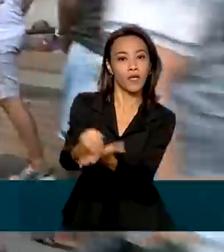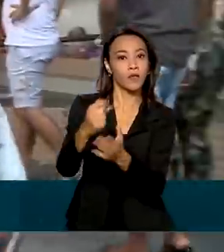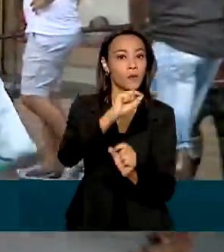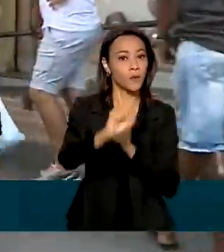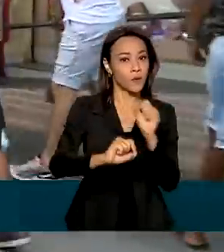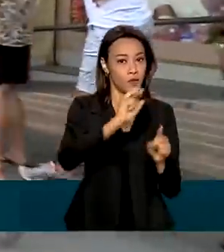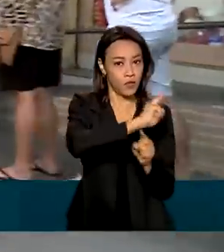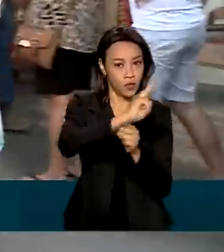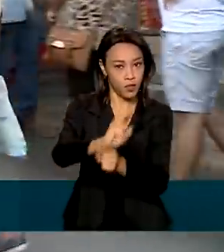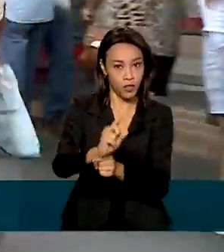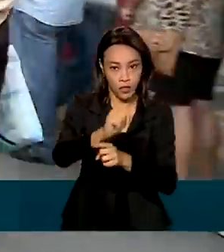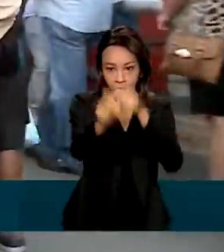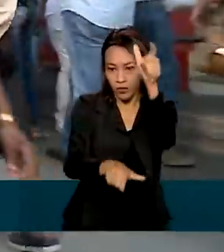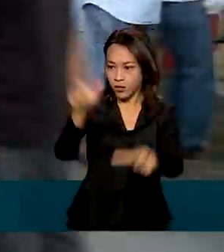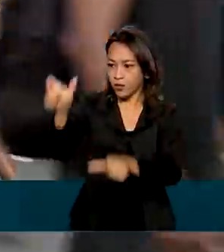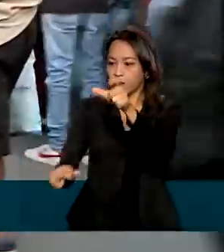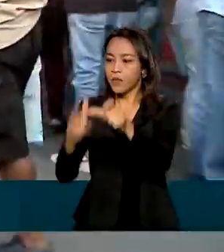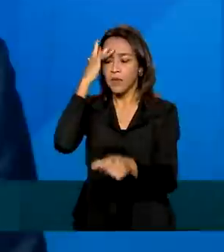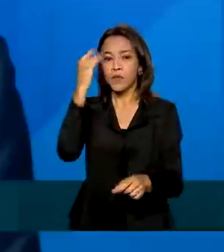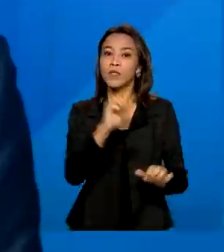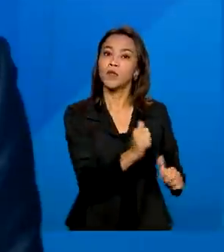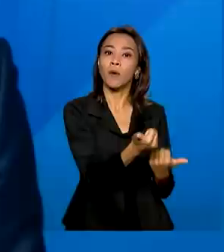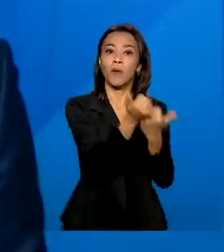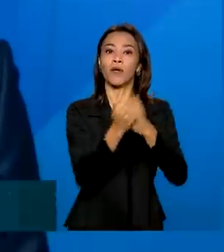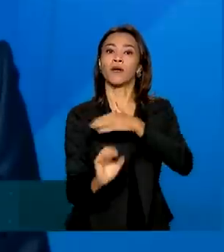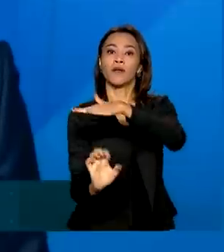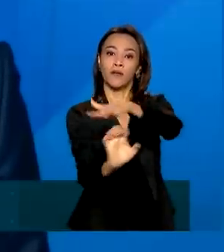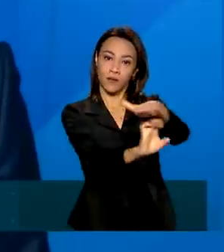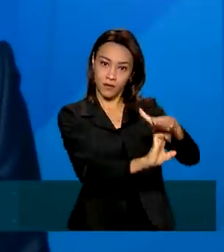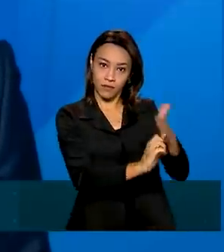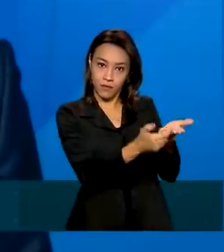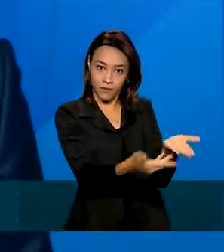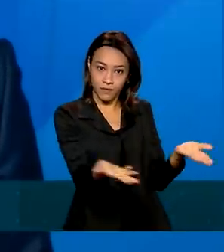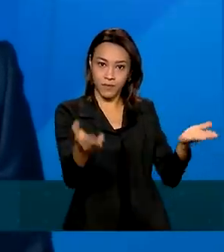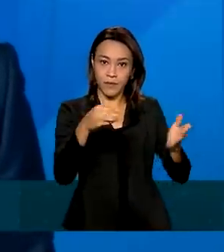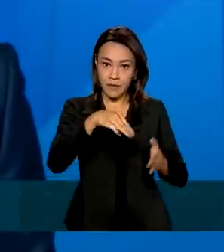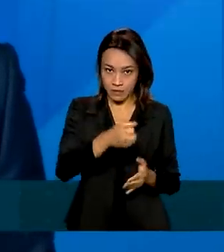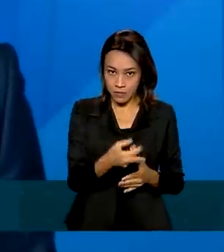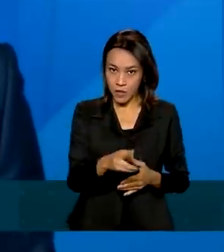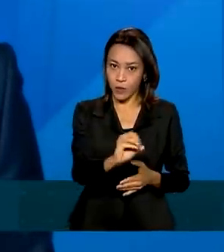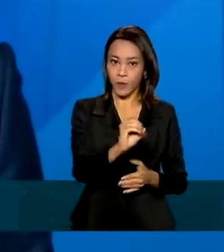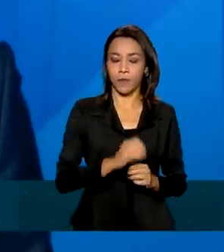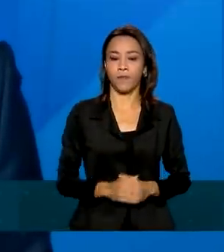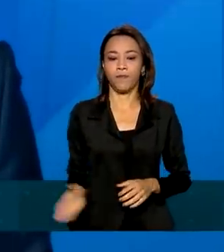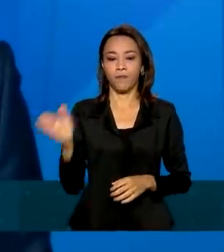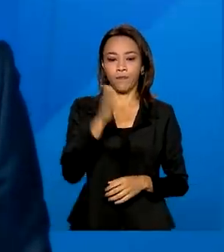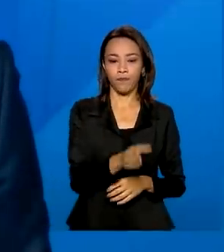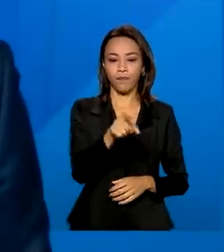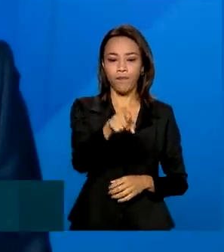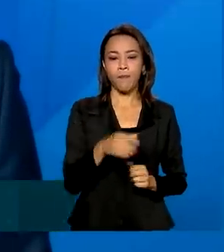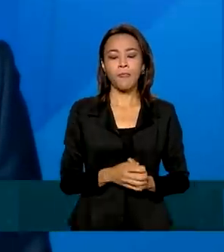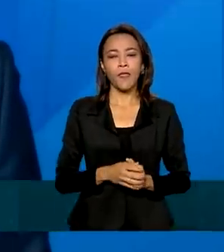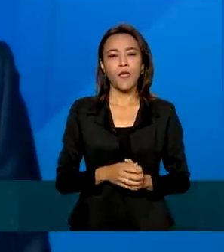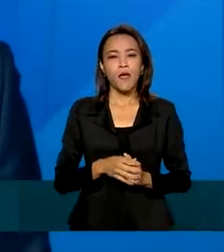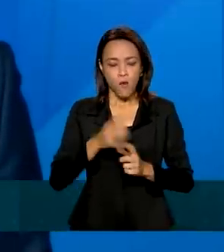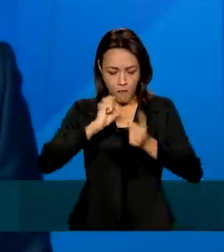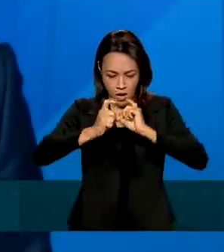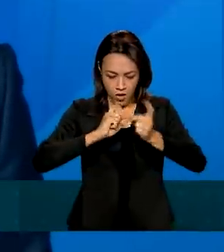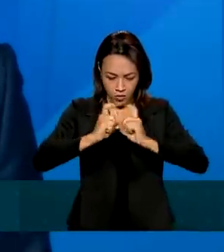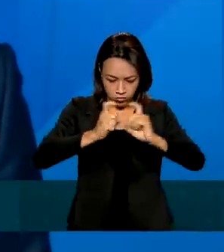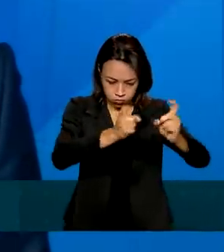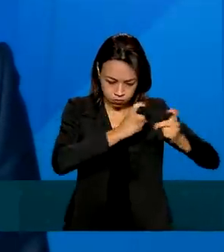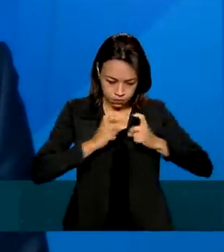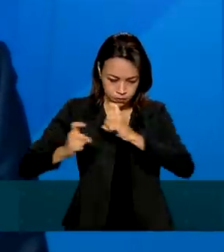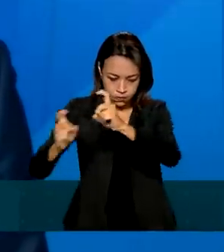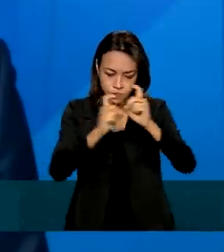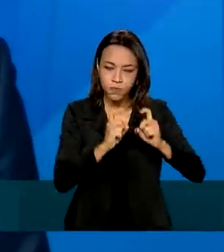para trabalhadores e micro e pequenas empresas. A demonstração de que fazer uma gestão matemática, com redução